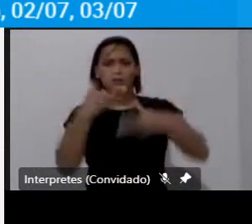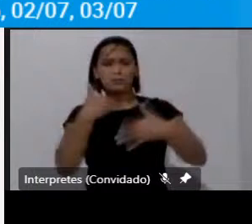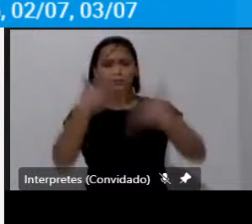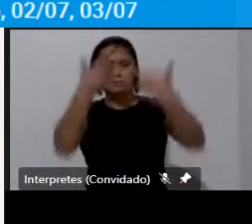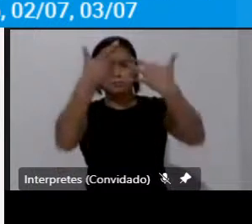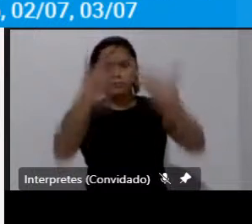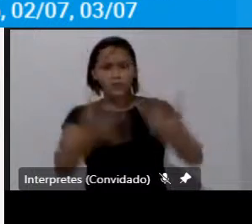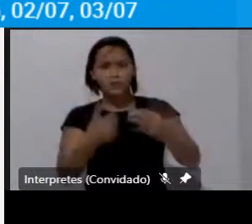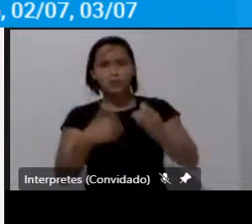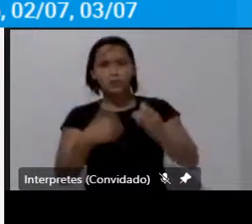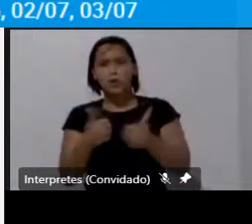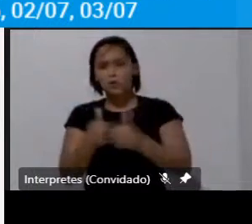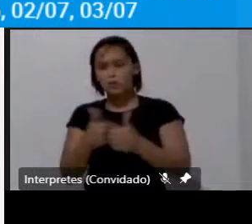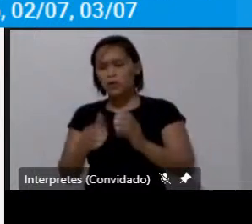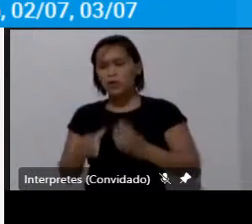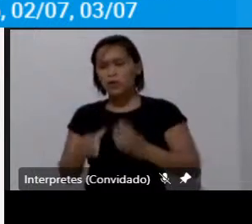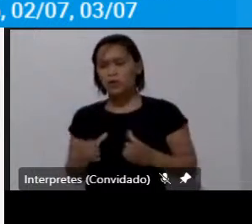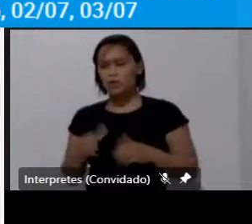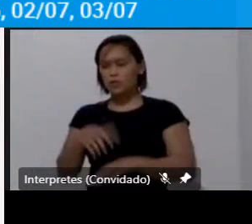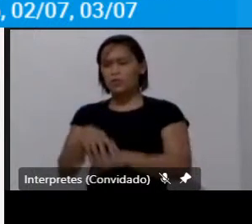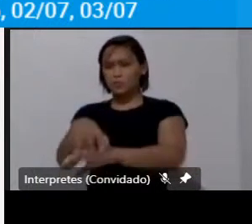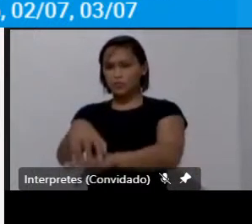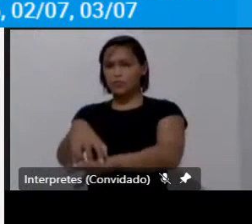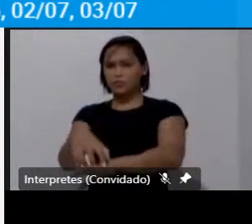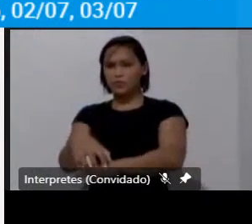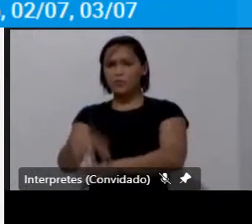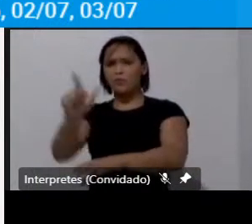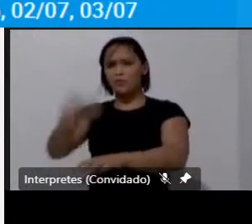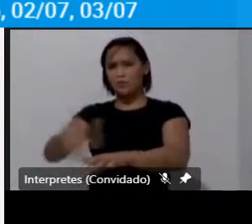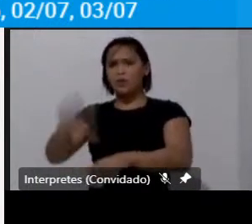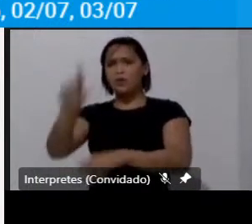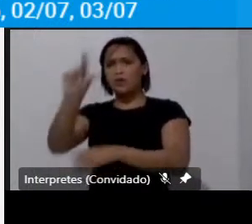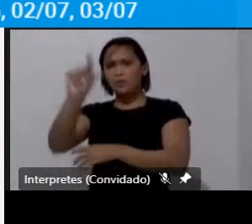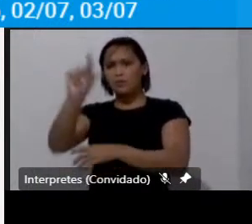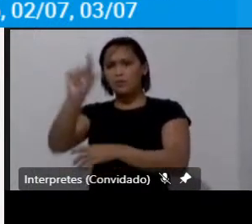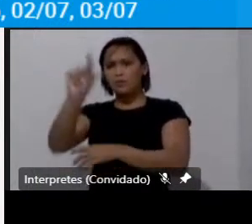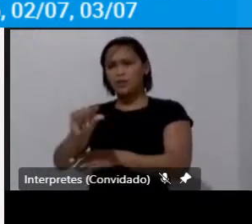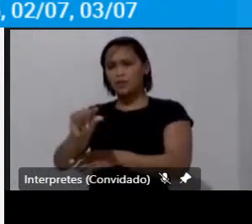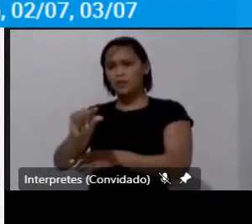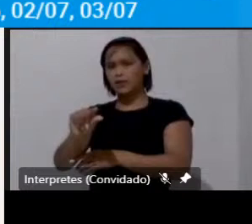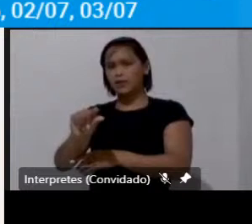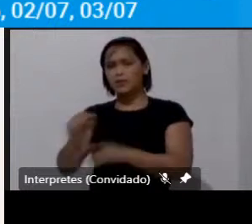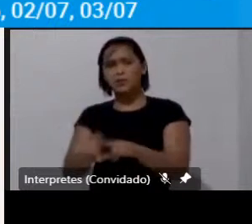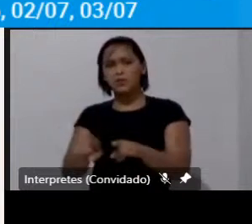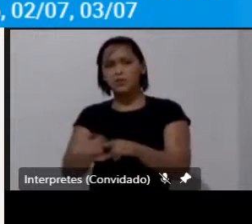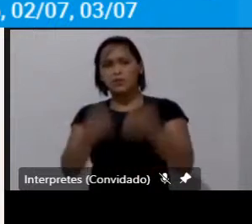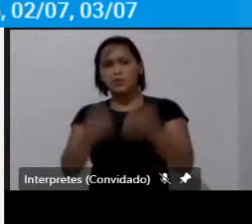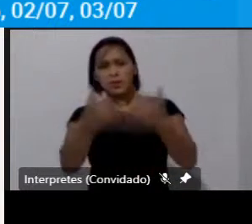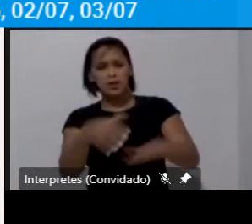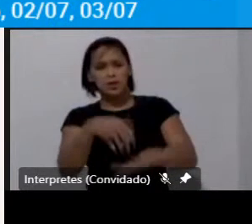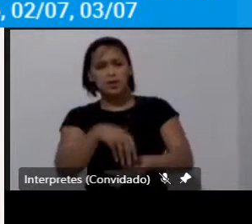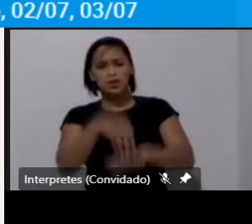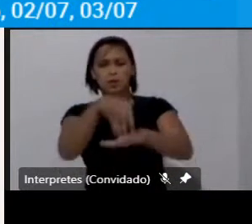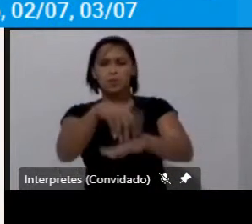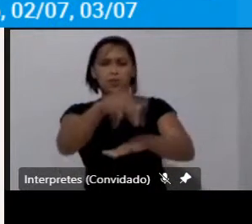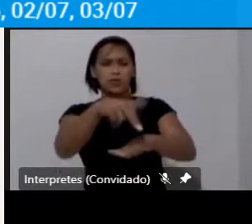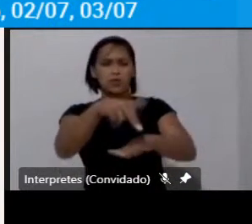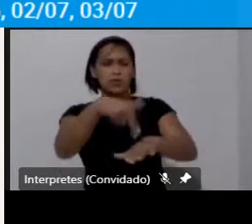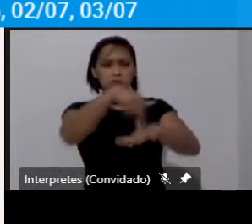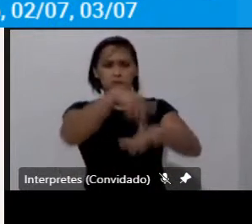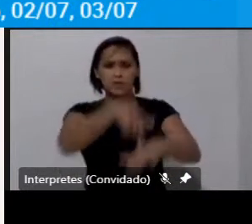automóvel é reduzida e onde inverte de posição dando